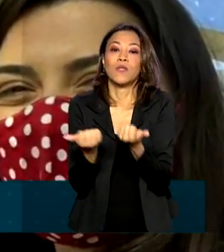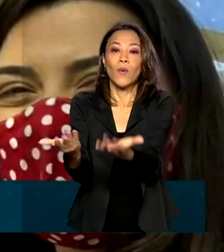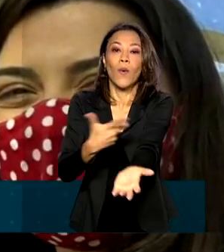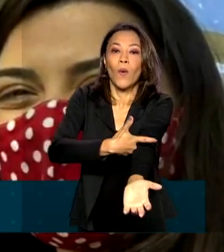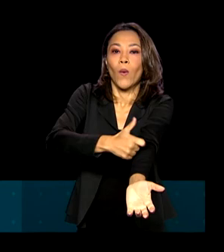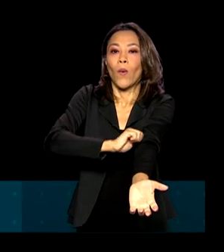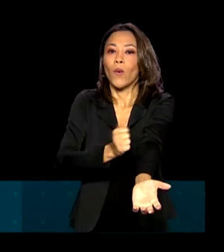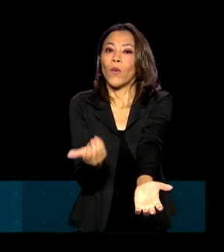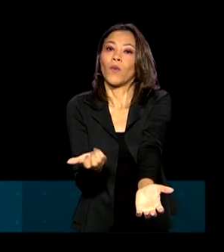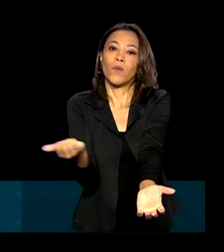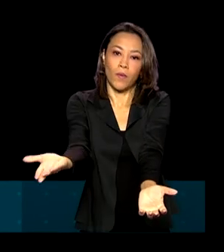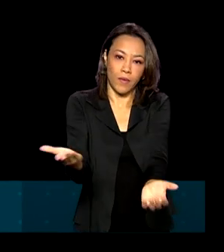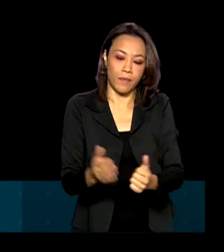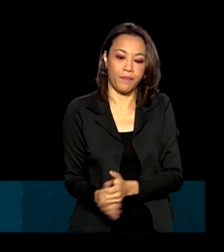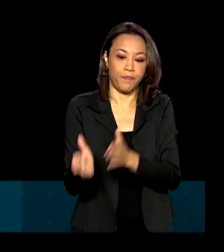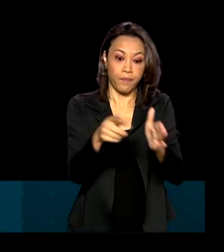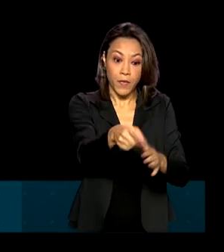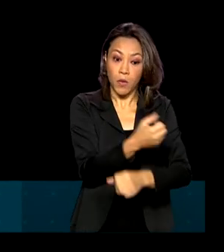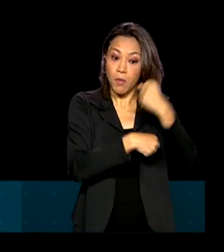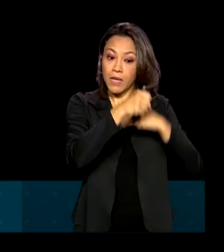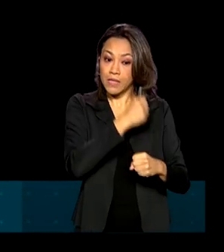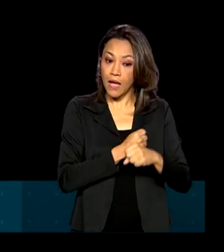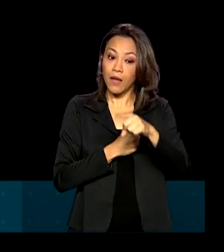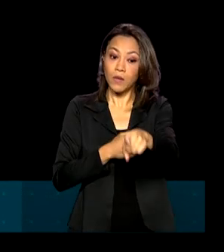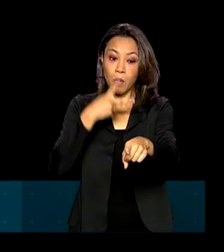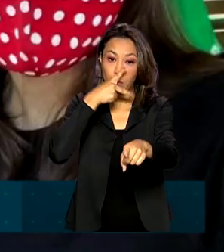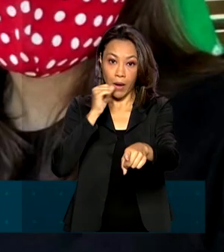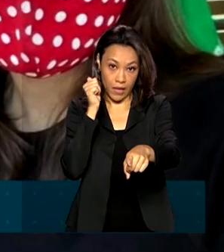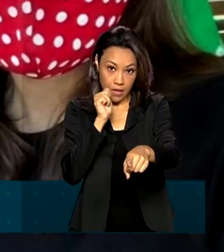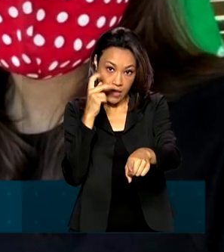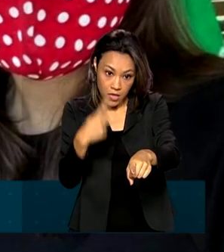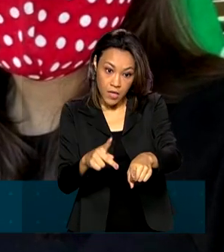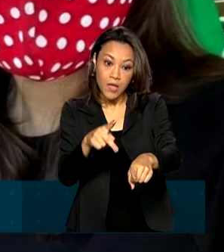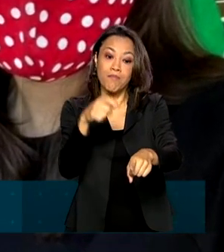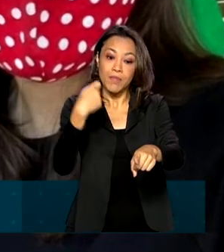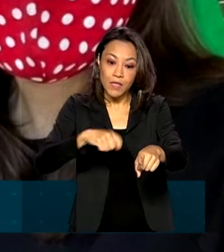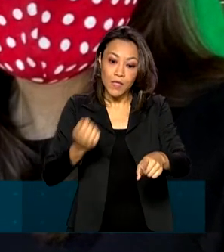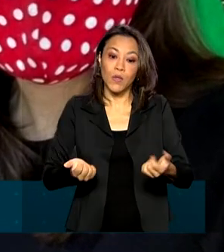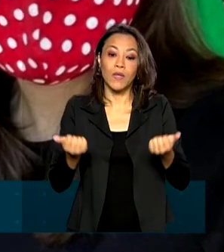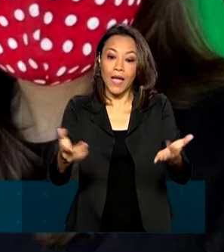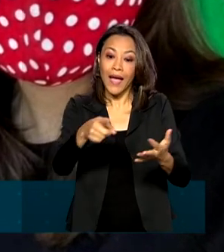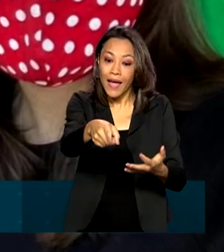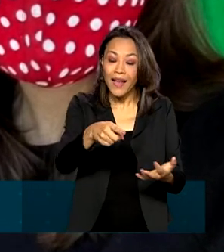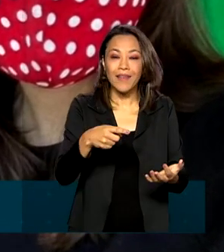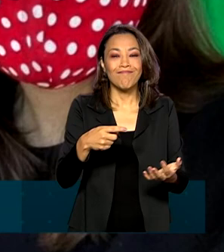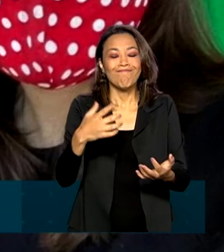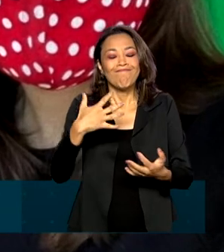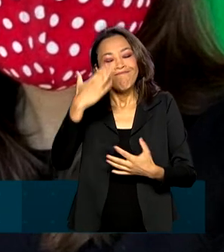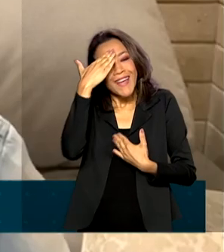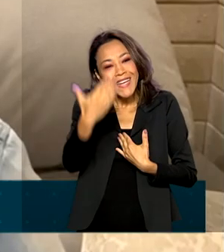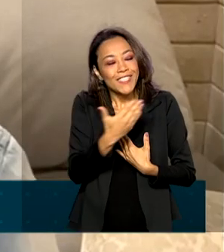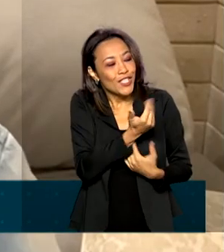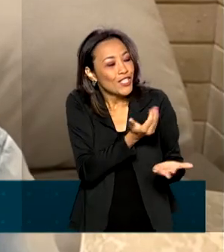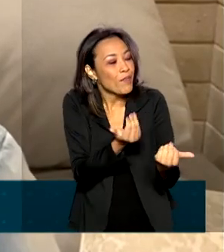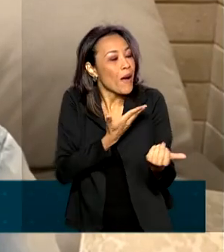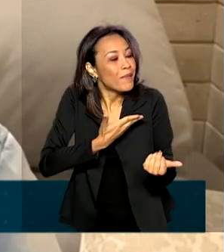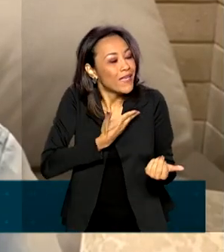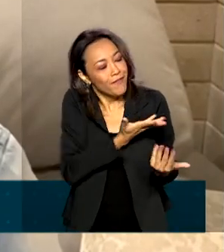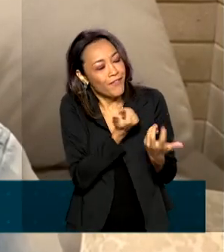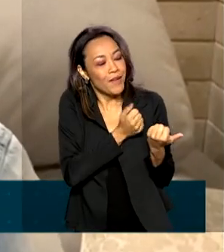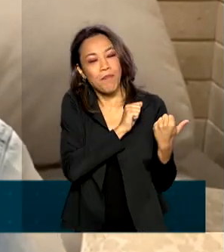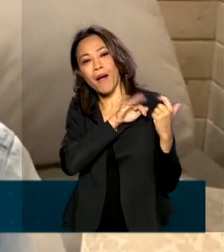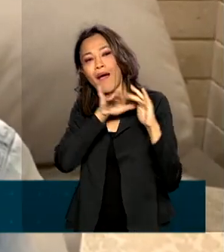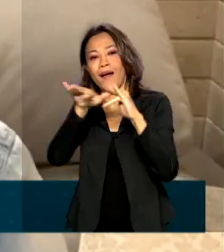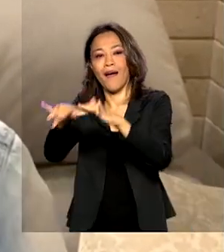disso. No ano passado, o pai dela precisou receber sangue. E para retribuir, ela foi doar junto com as amigas. Nosso plano é